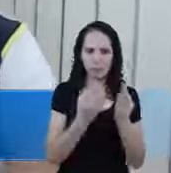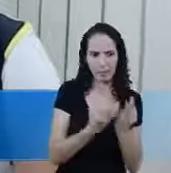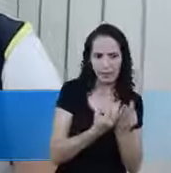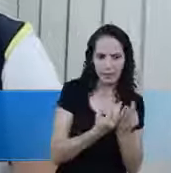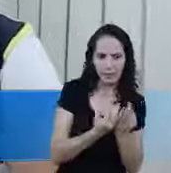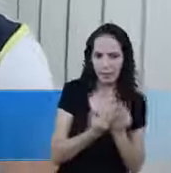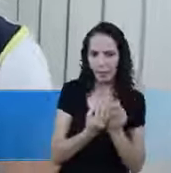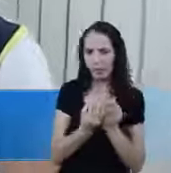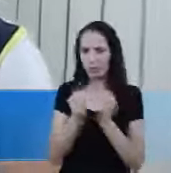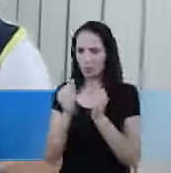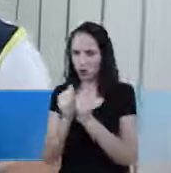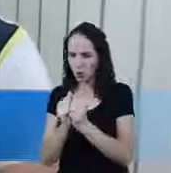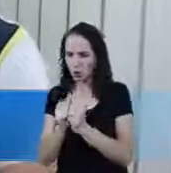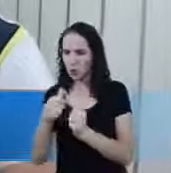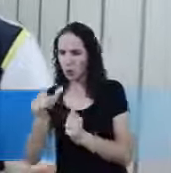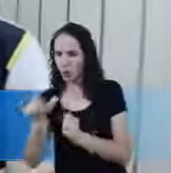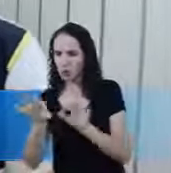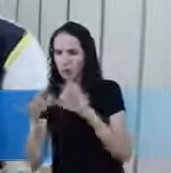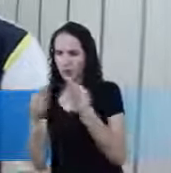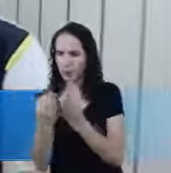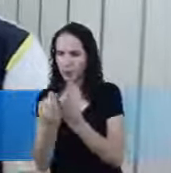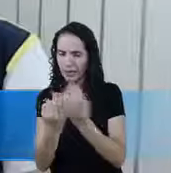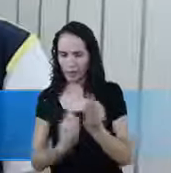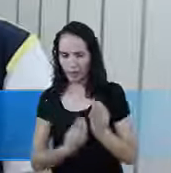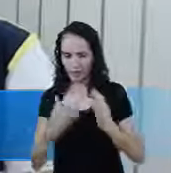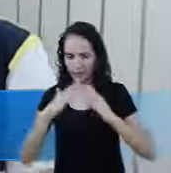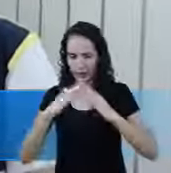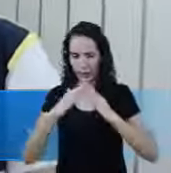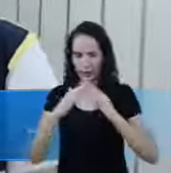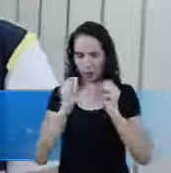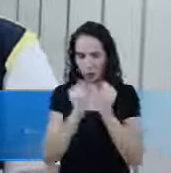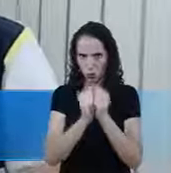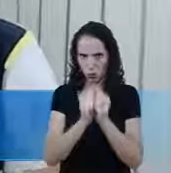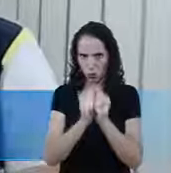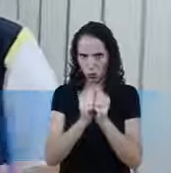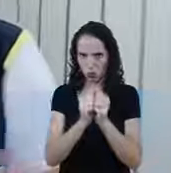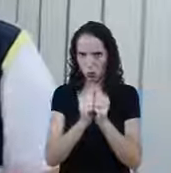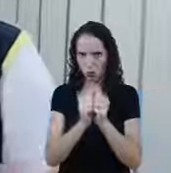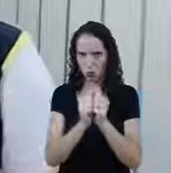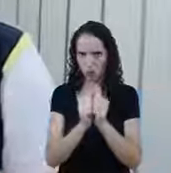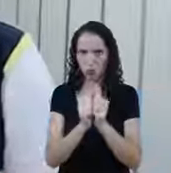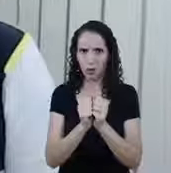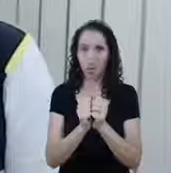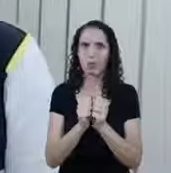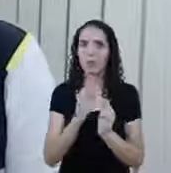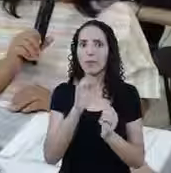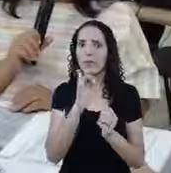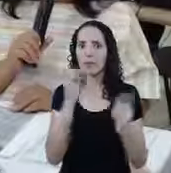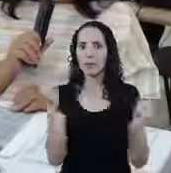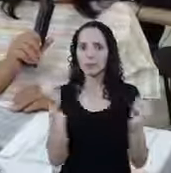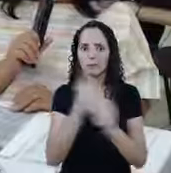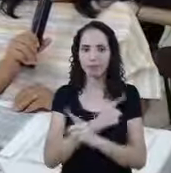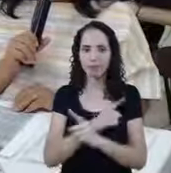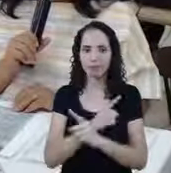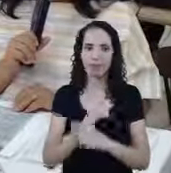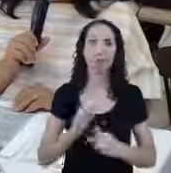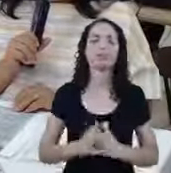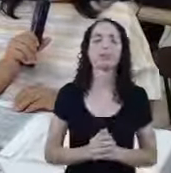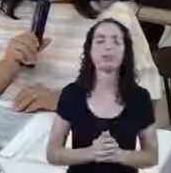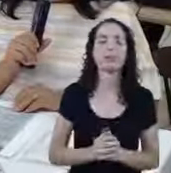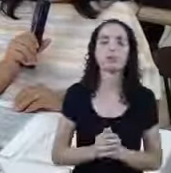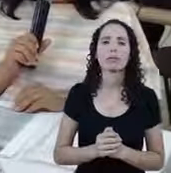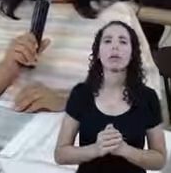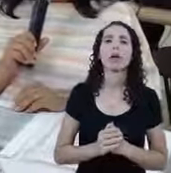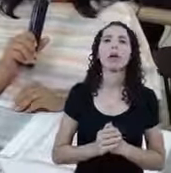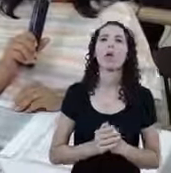Que eu moro junto Eles vão cruzar esses endereços E aí um deles não vai receber? Olha, veja bem Nós temos